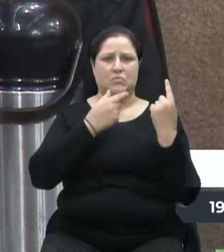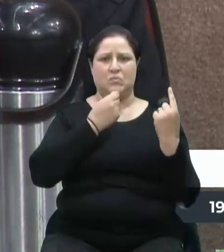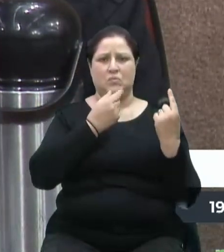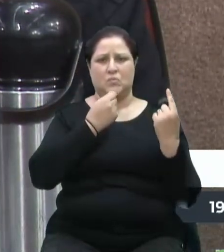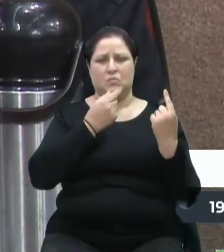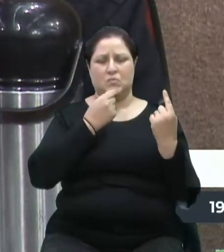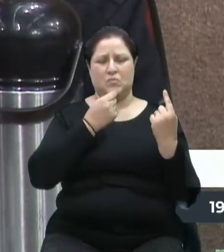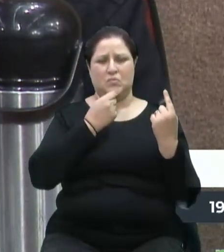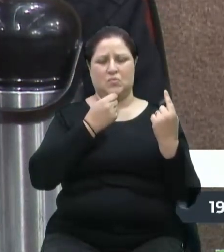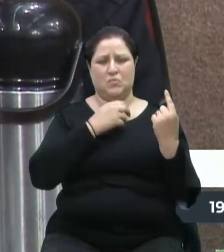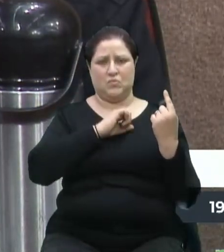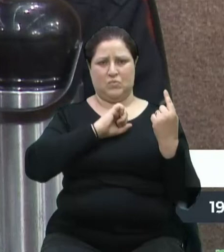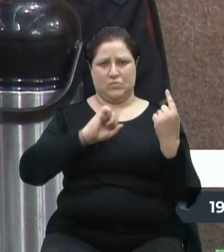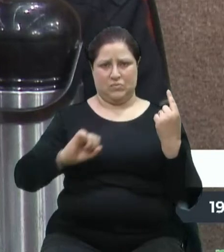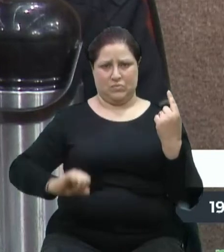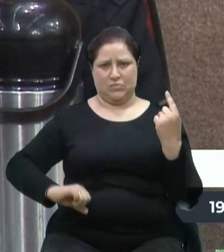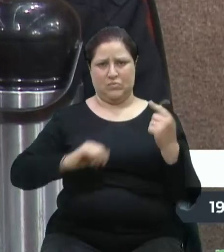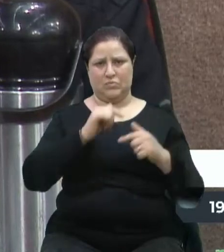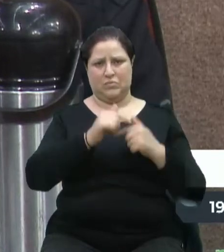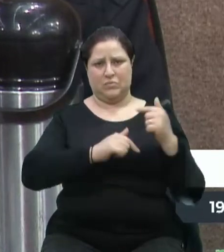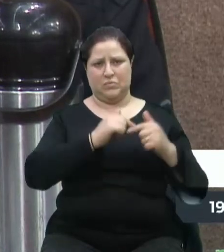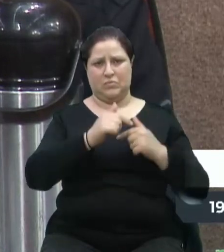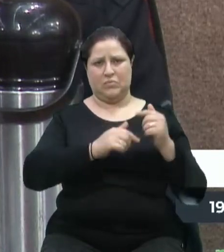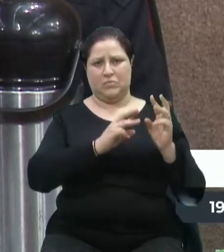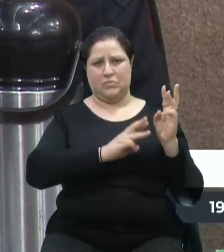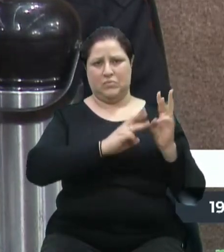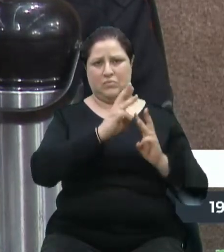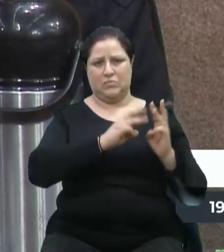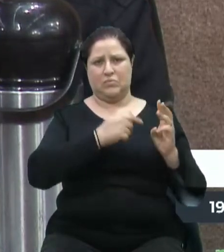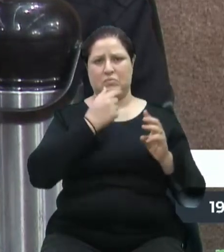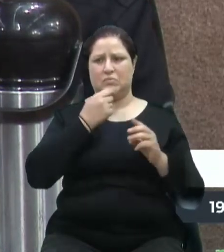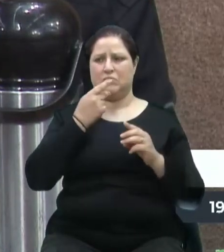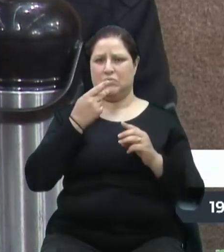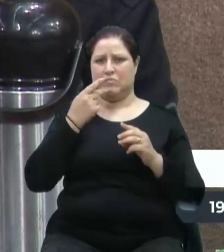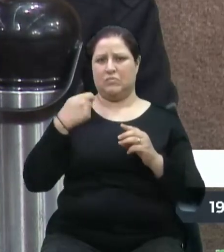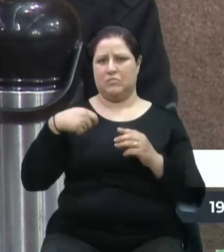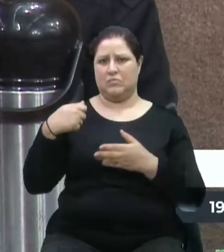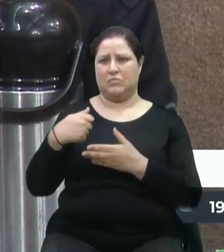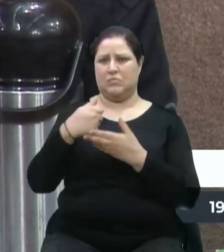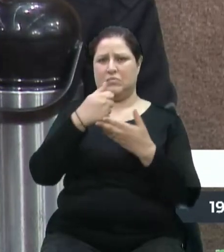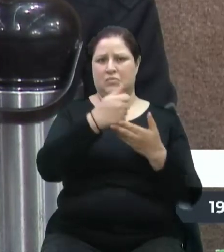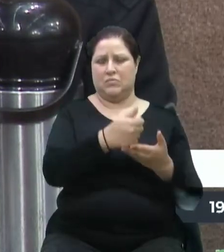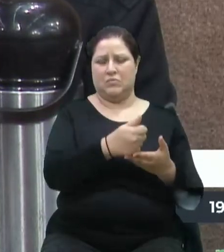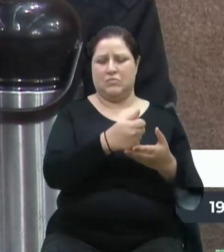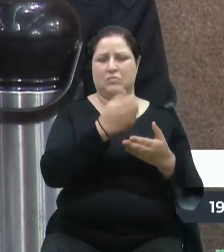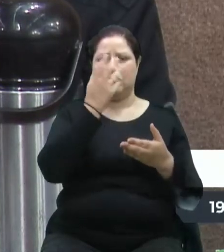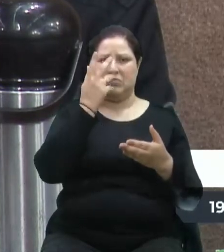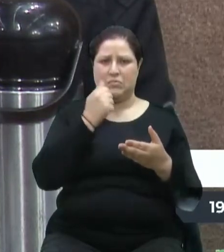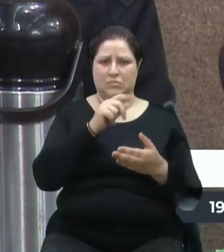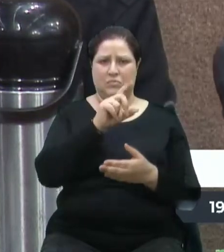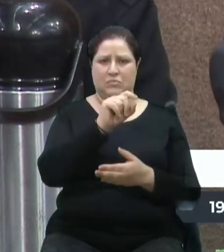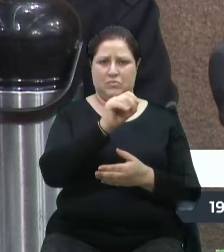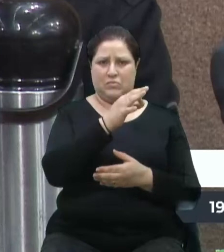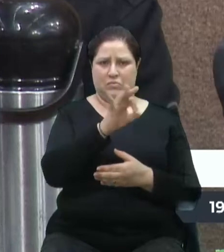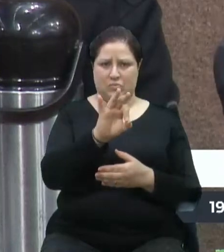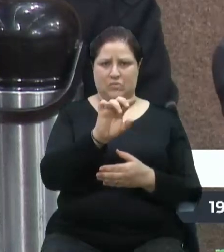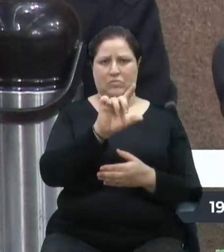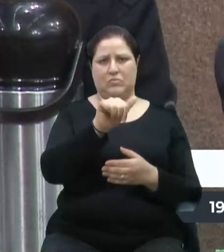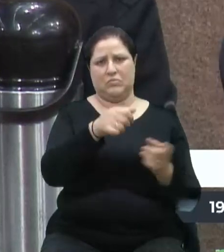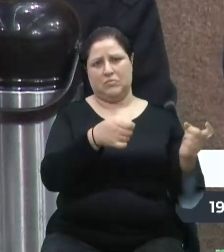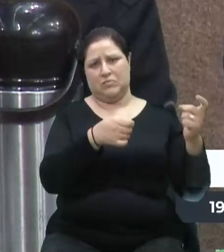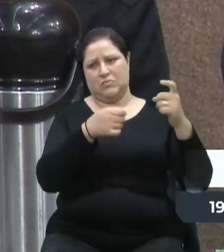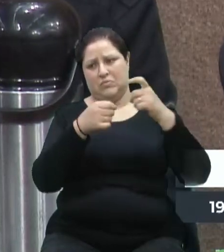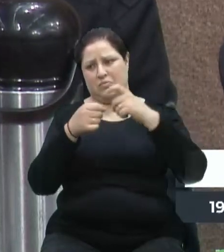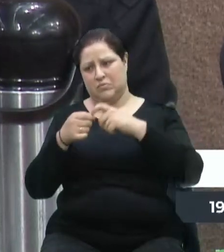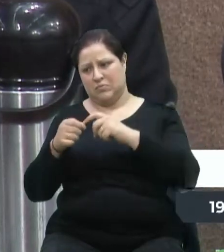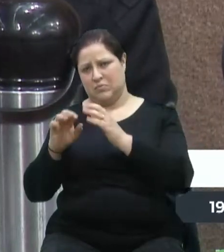que trabalha com o Van, de dizer que ele tem que levar embora um pessoal às 10 horas, depois ele tem que voltar de